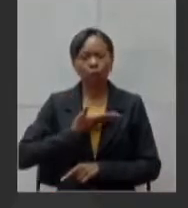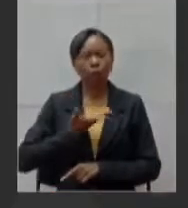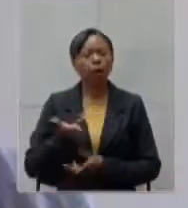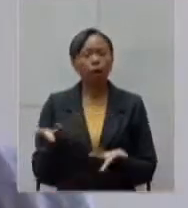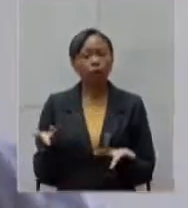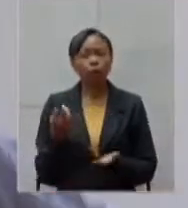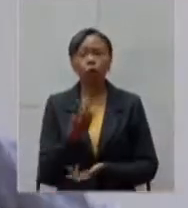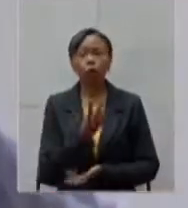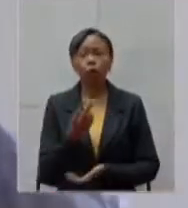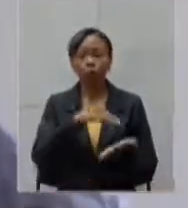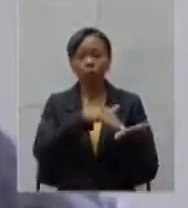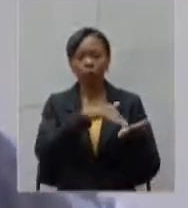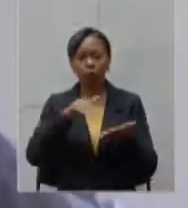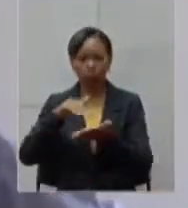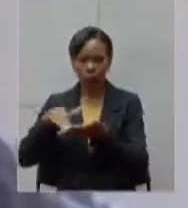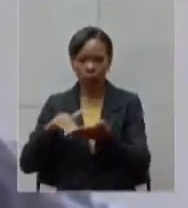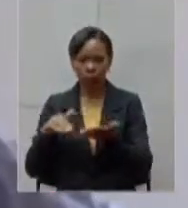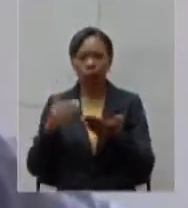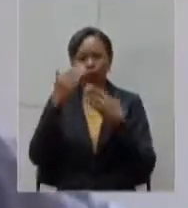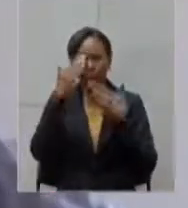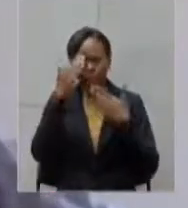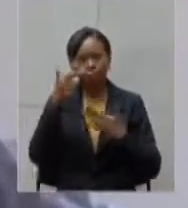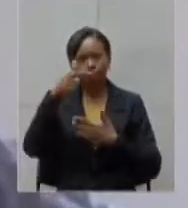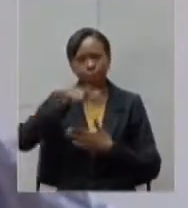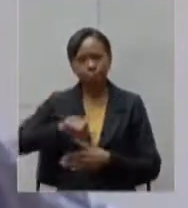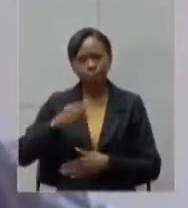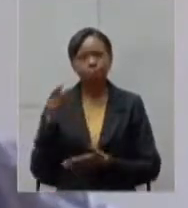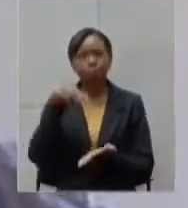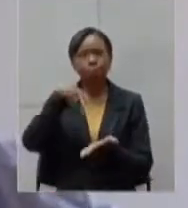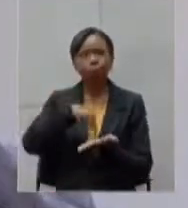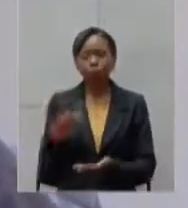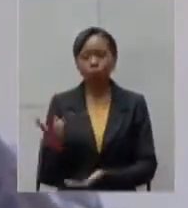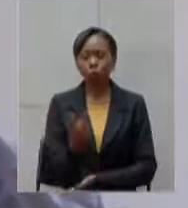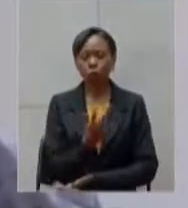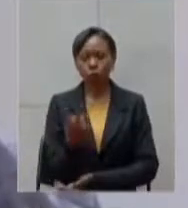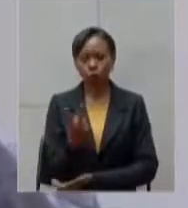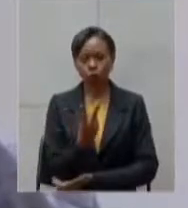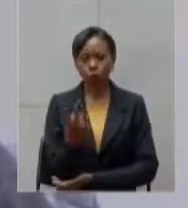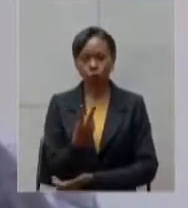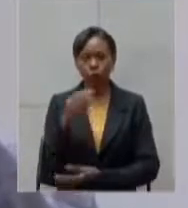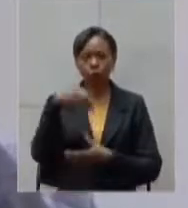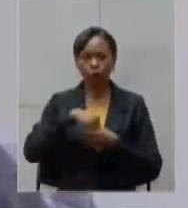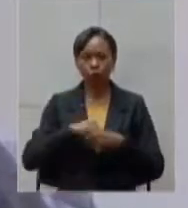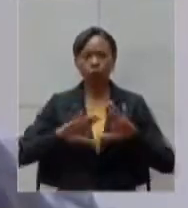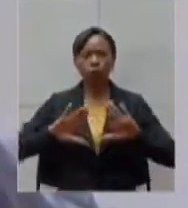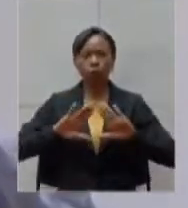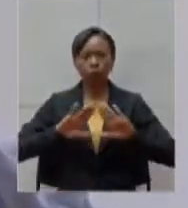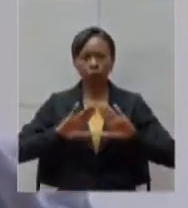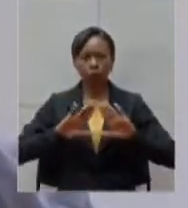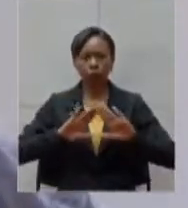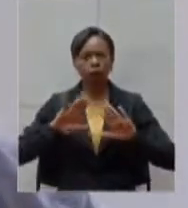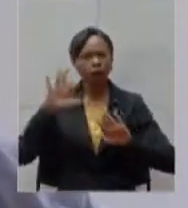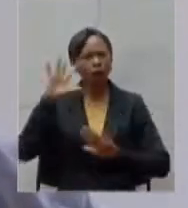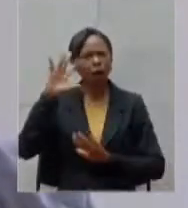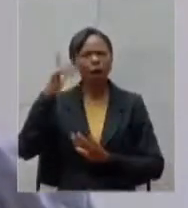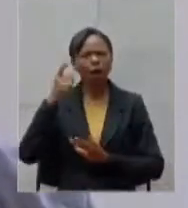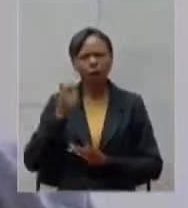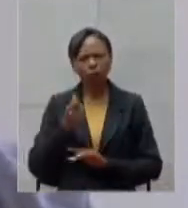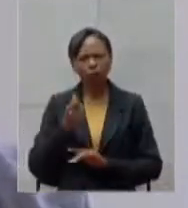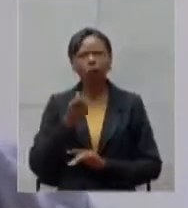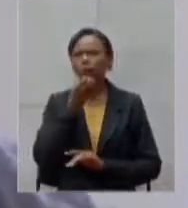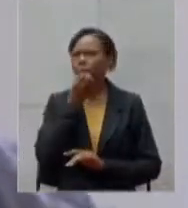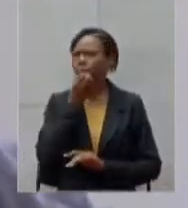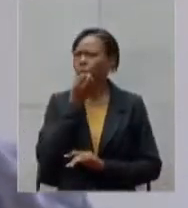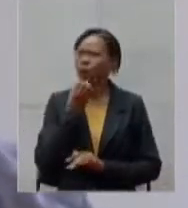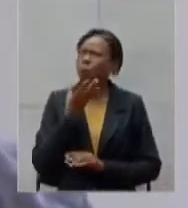agradecendo mais uma vez a presença dos dois na assembleia acho que há muito para não dizer